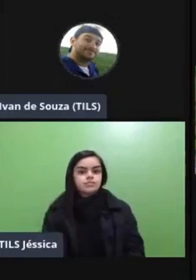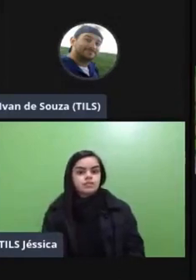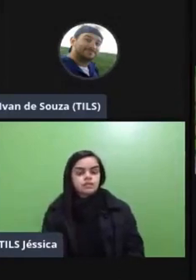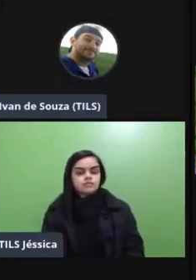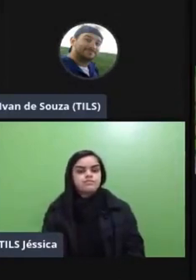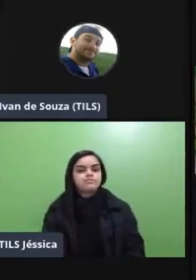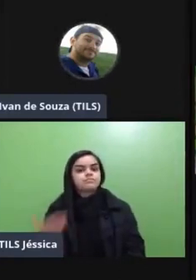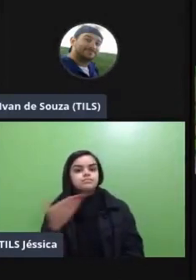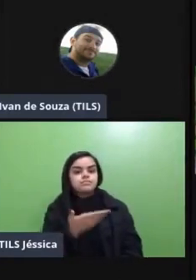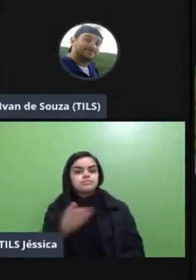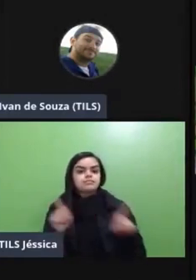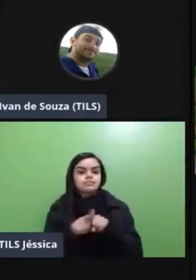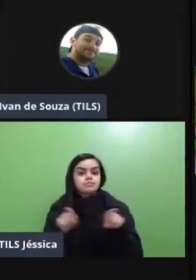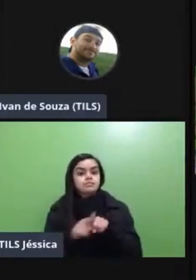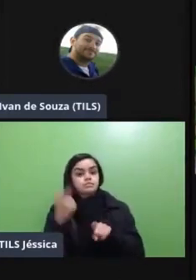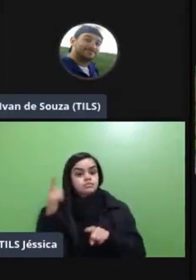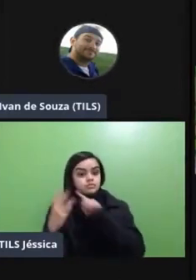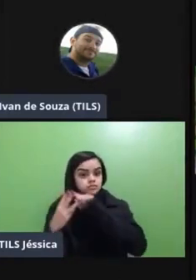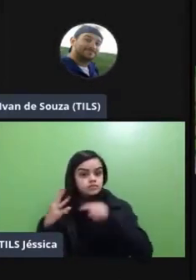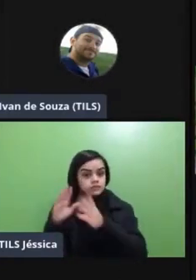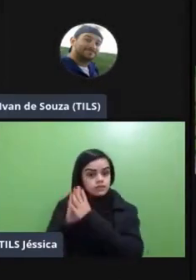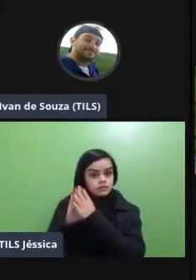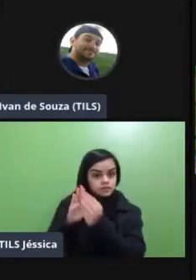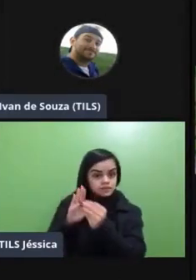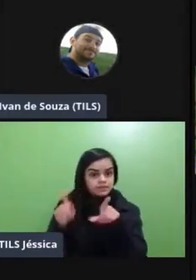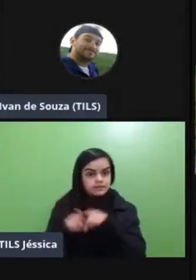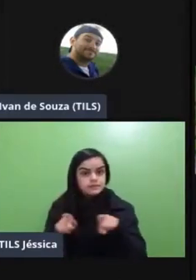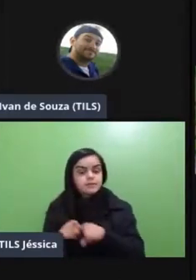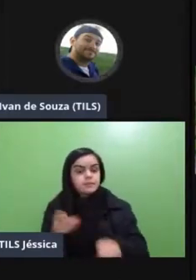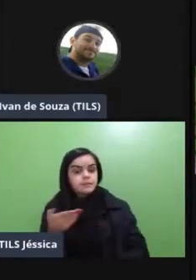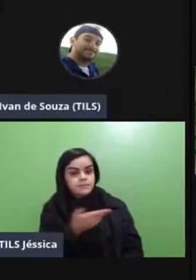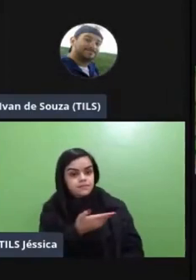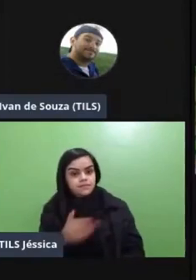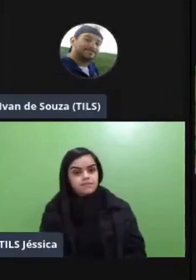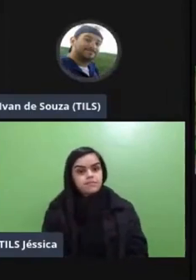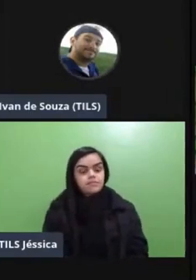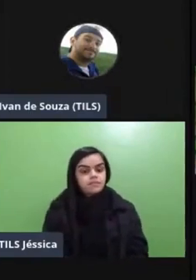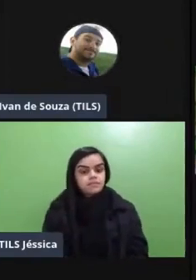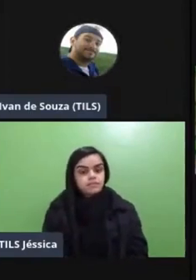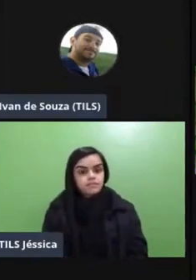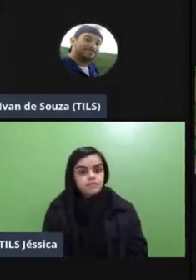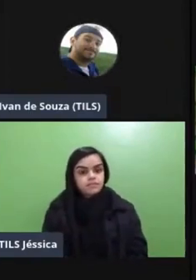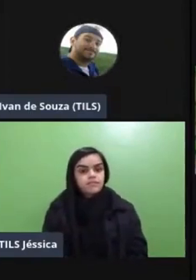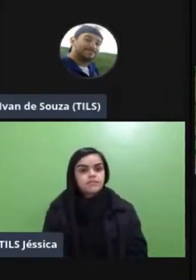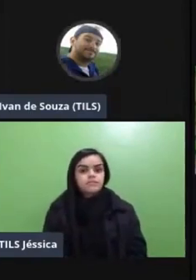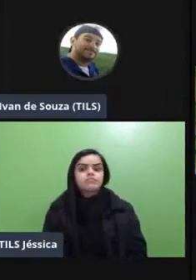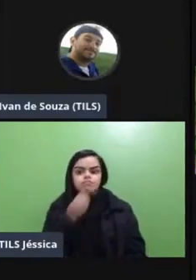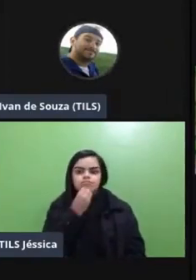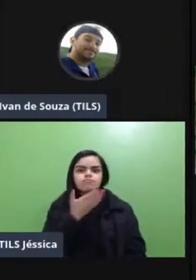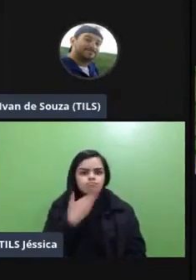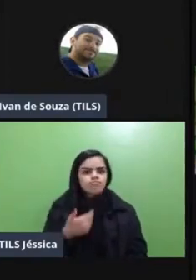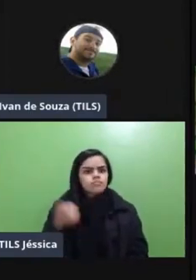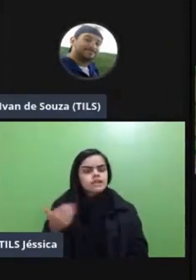modelo né eu tenho outros três modelos que não são mais modelos rotacionais mas são modelos é mais disruptivos o modelo